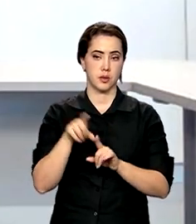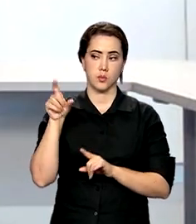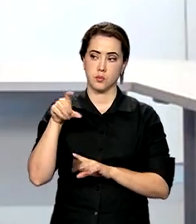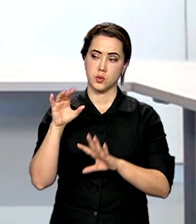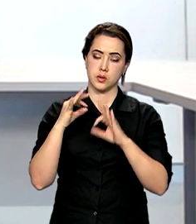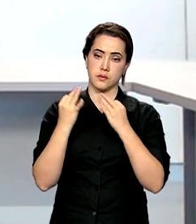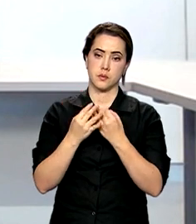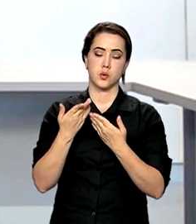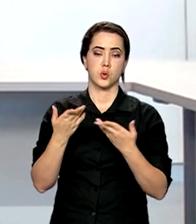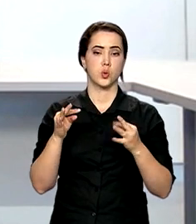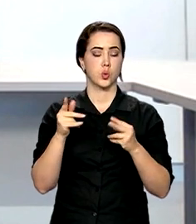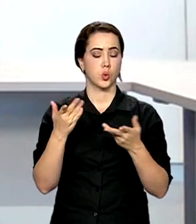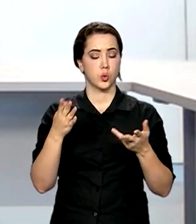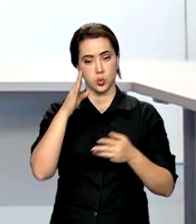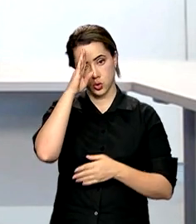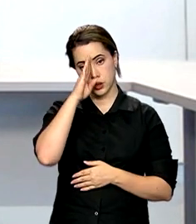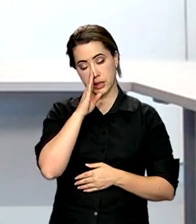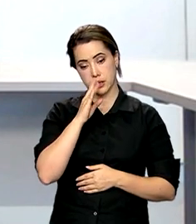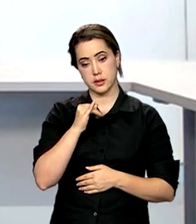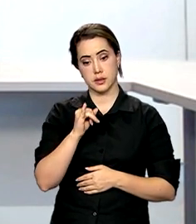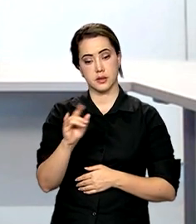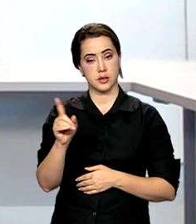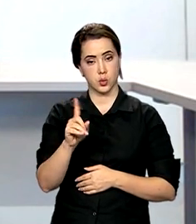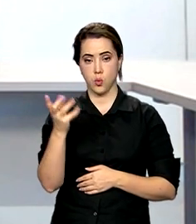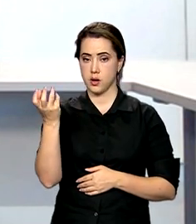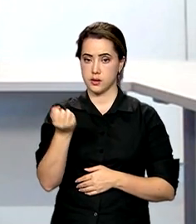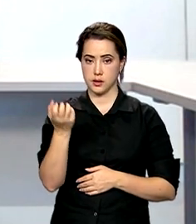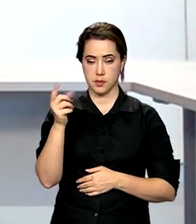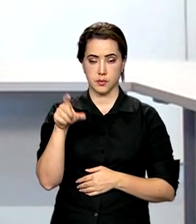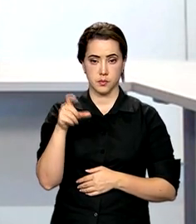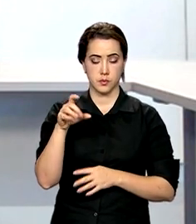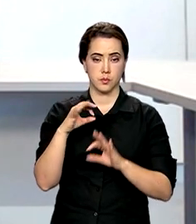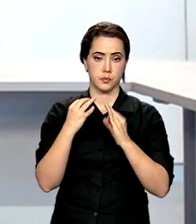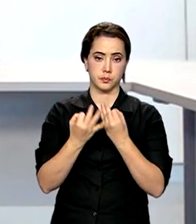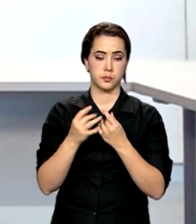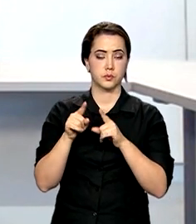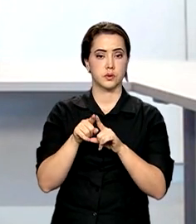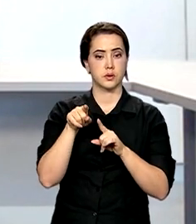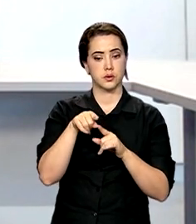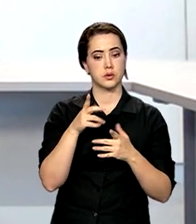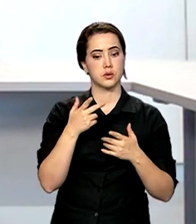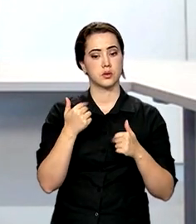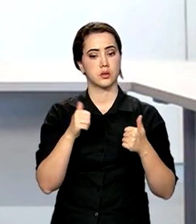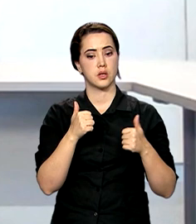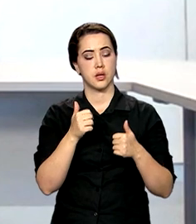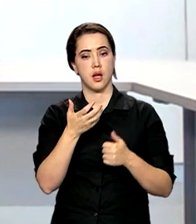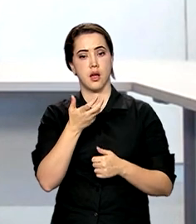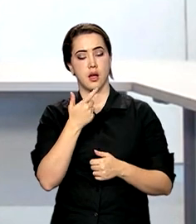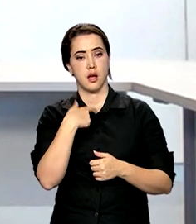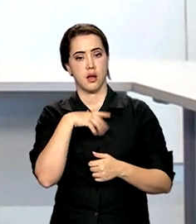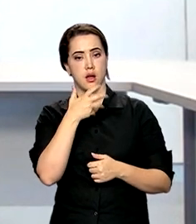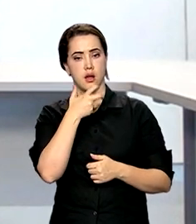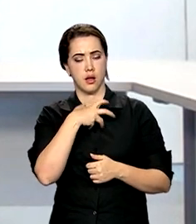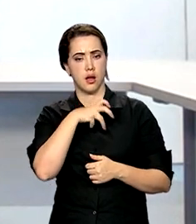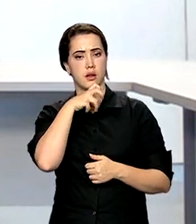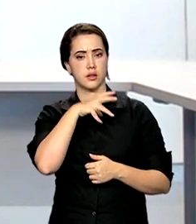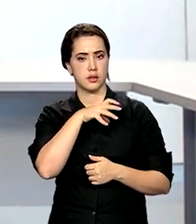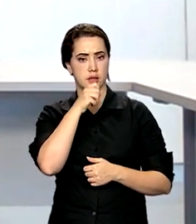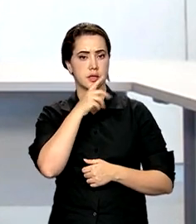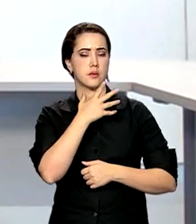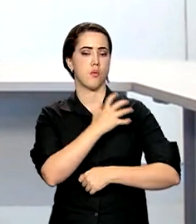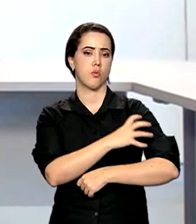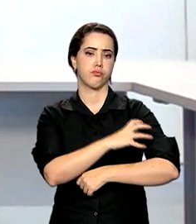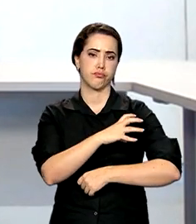todos gratuitos. Se não é beneficiário do Bolsa Família, asma, hipertensão, diabetes, osteoporose